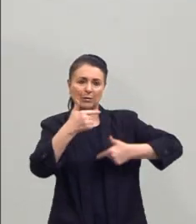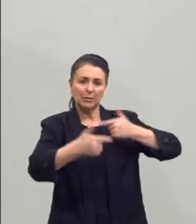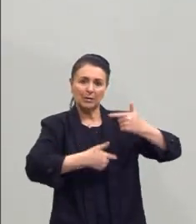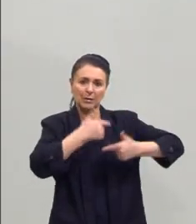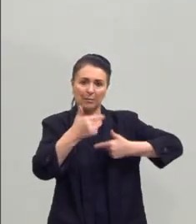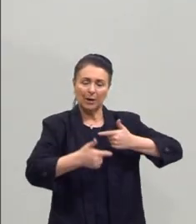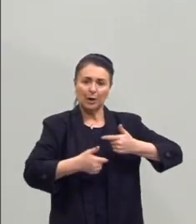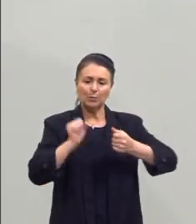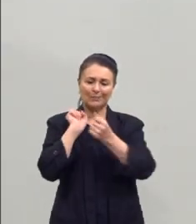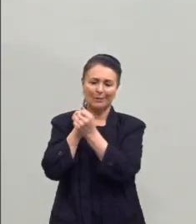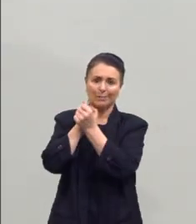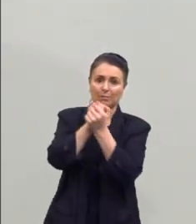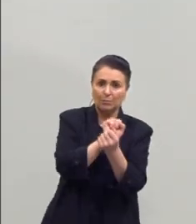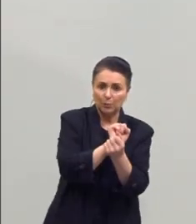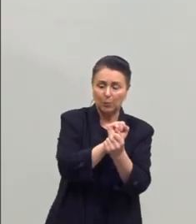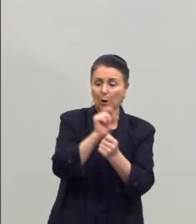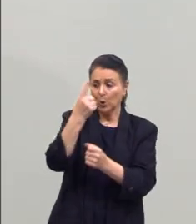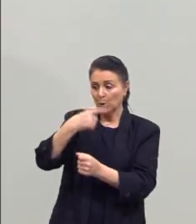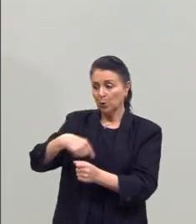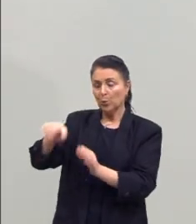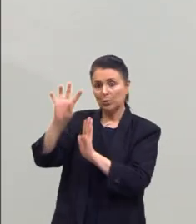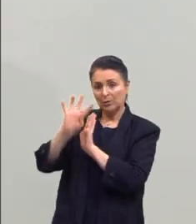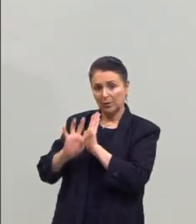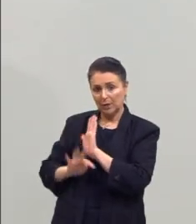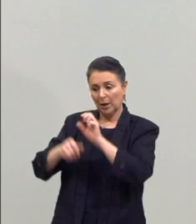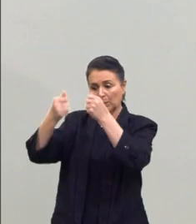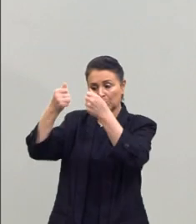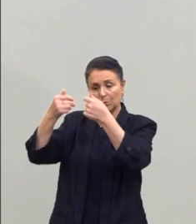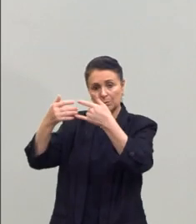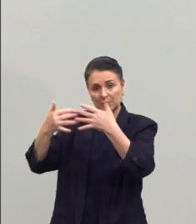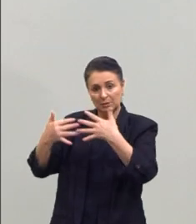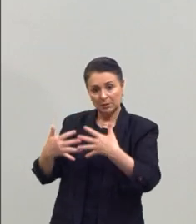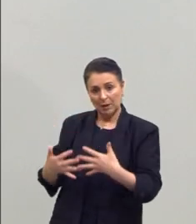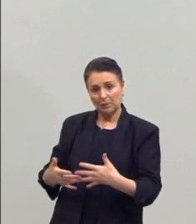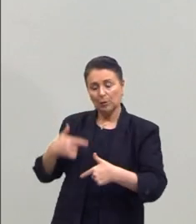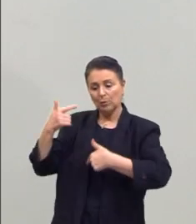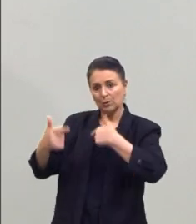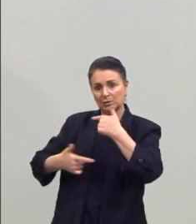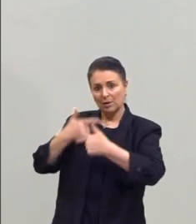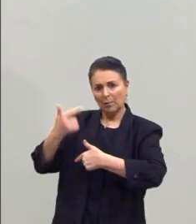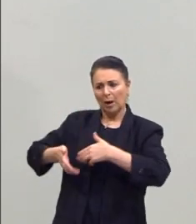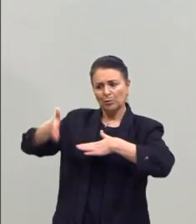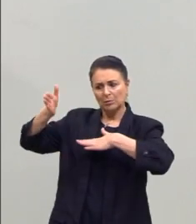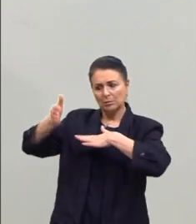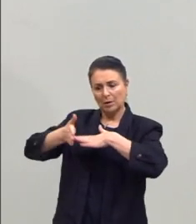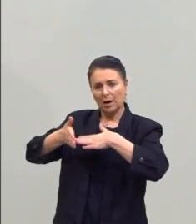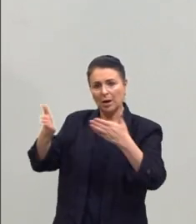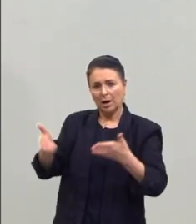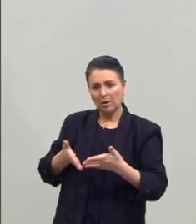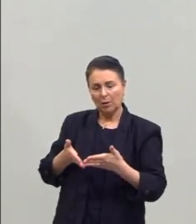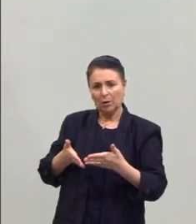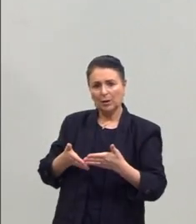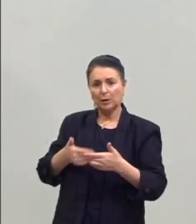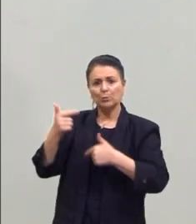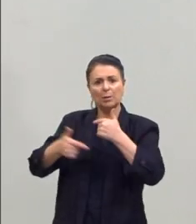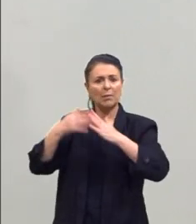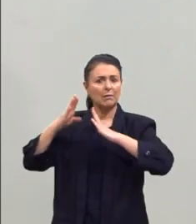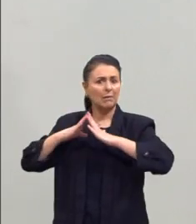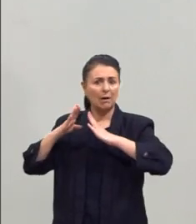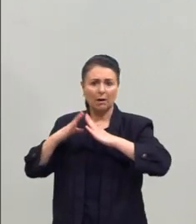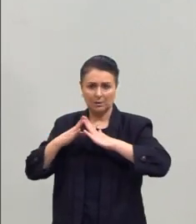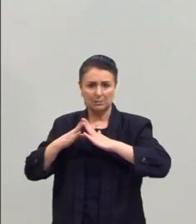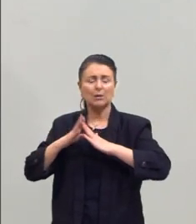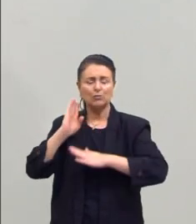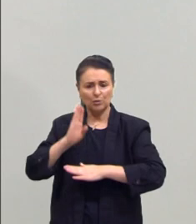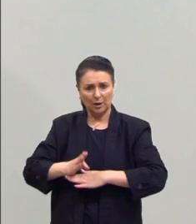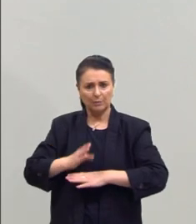como escravidão e o outro estava falando sobre os trabalhos contemporâneos, do home office, inclusive, já tratava sobre